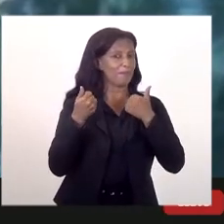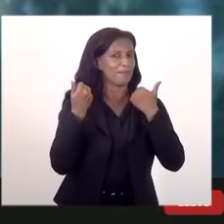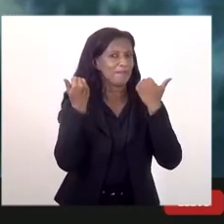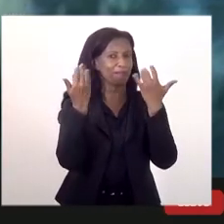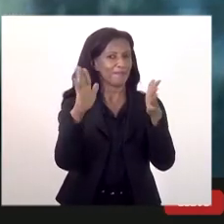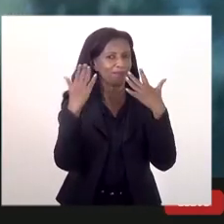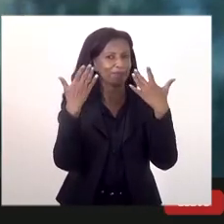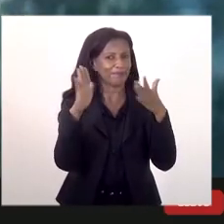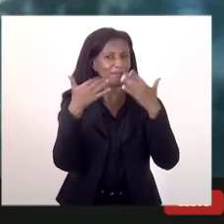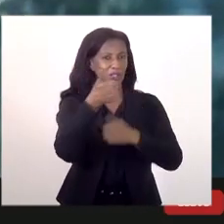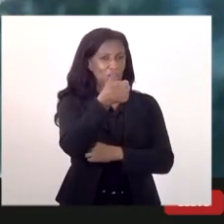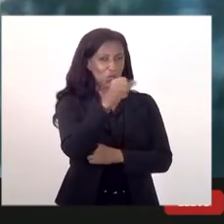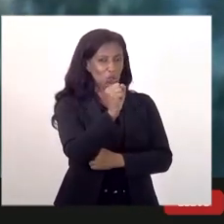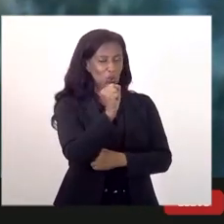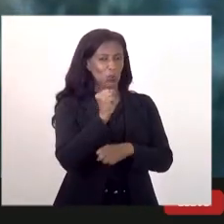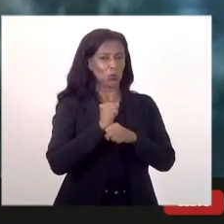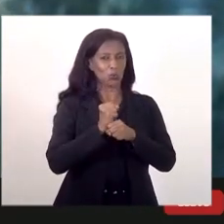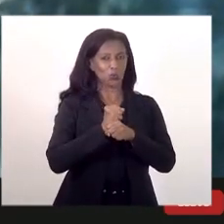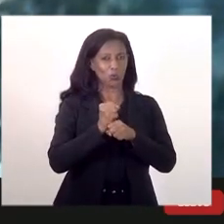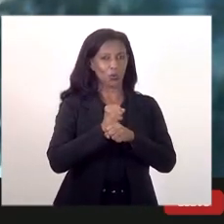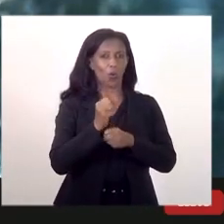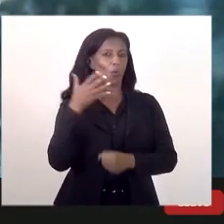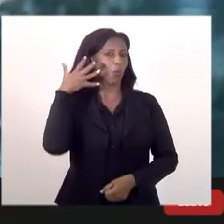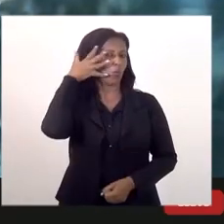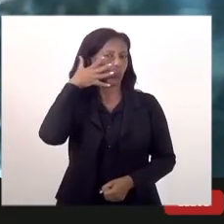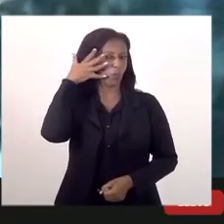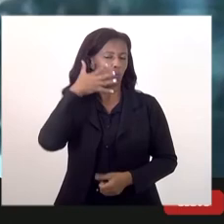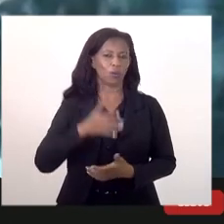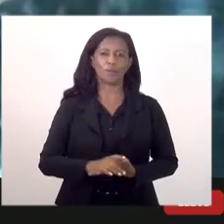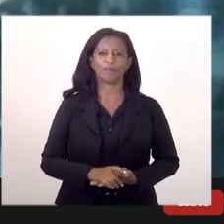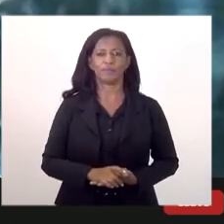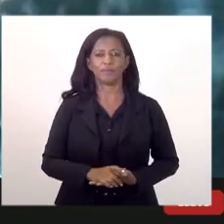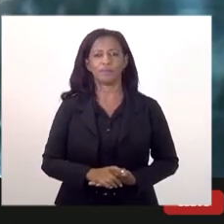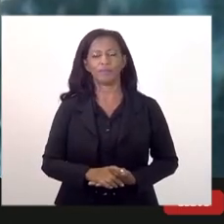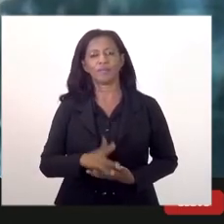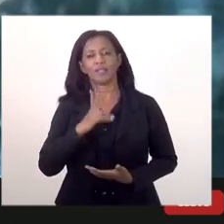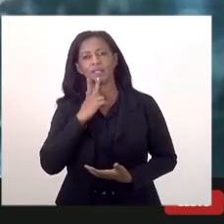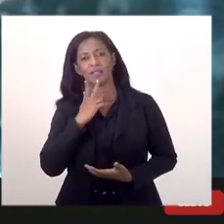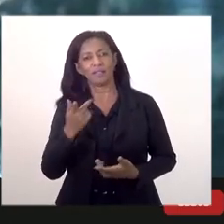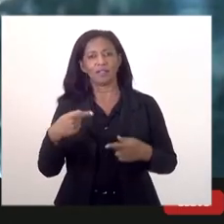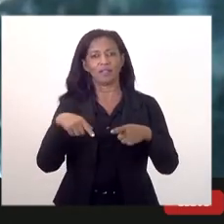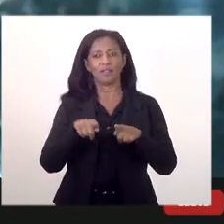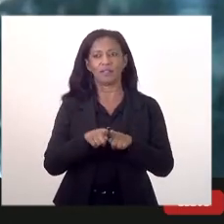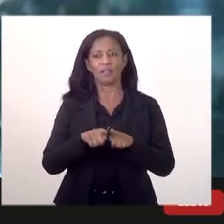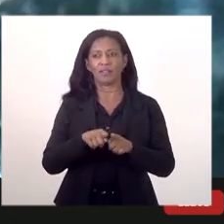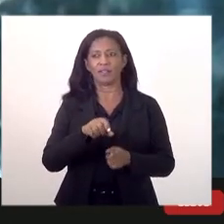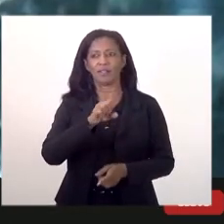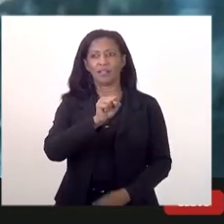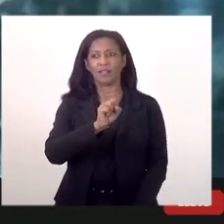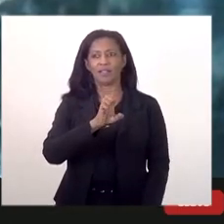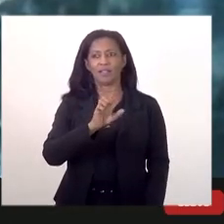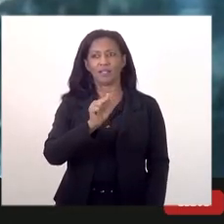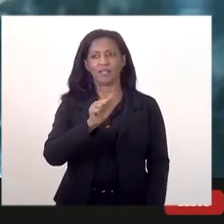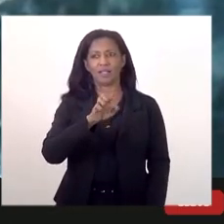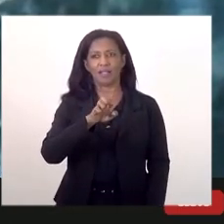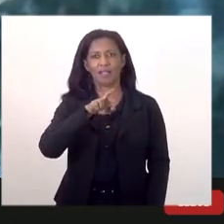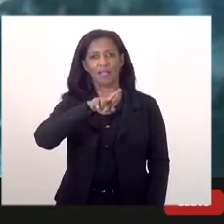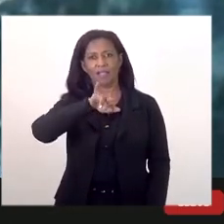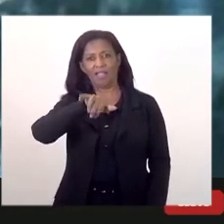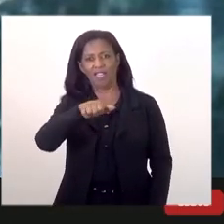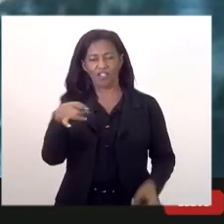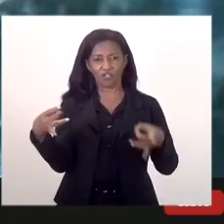pelos 18 anos do fórum e dizer que a CIA está à disposição e está